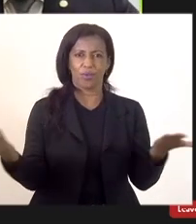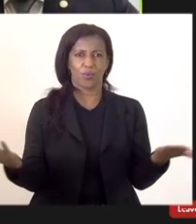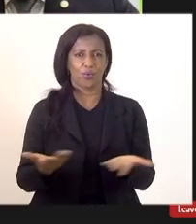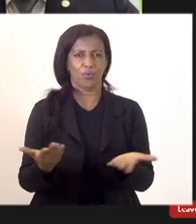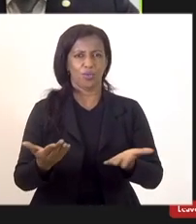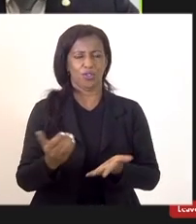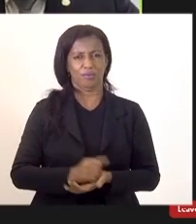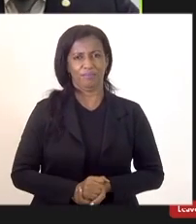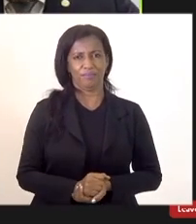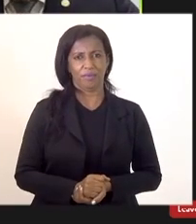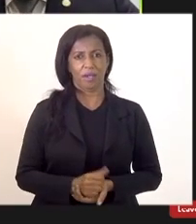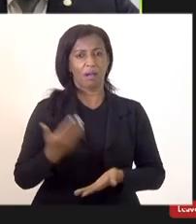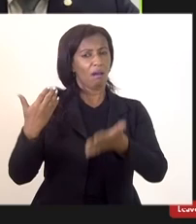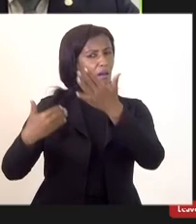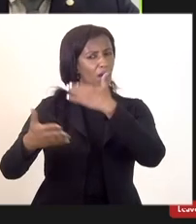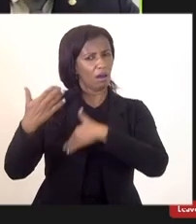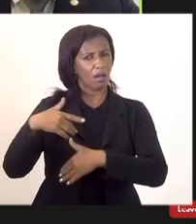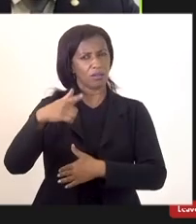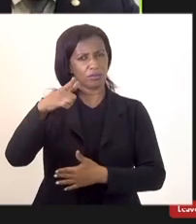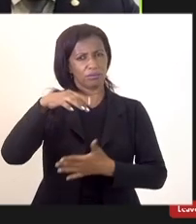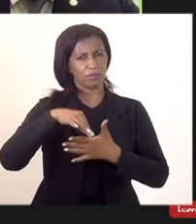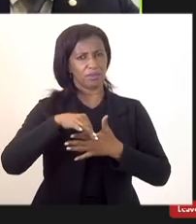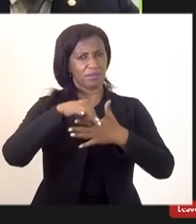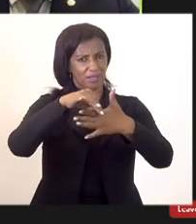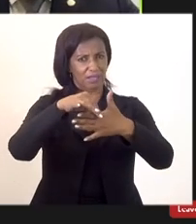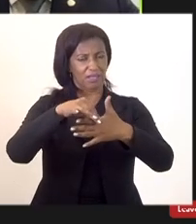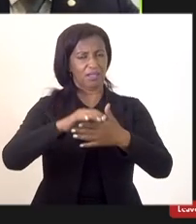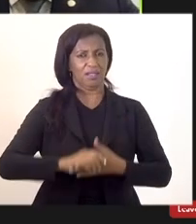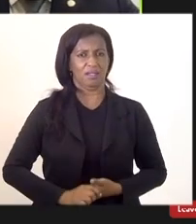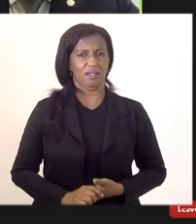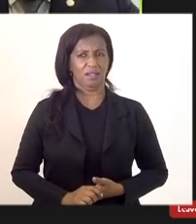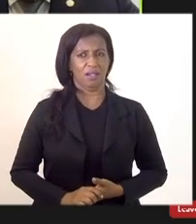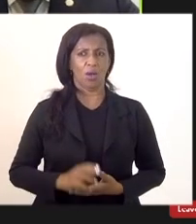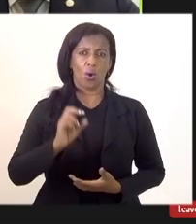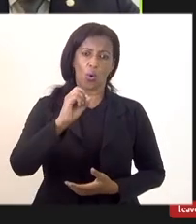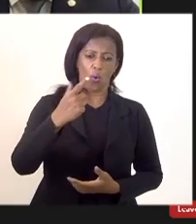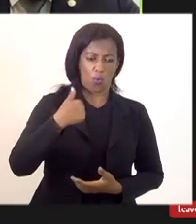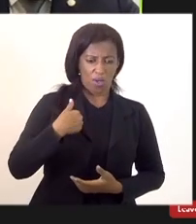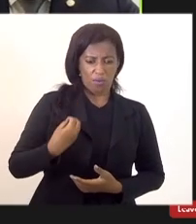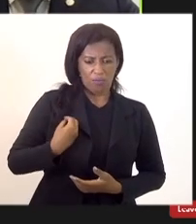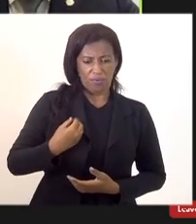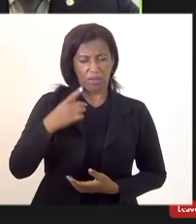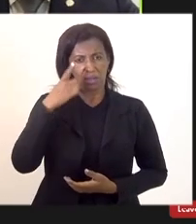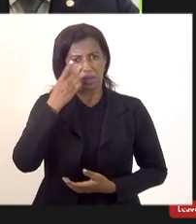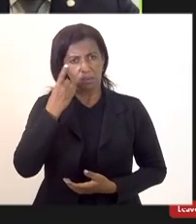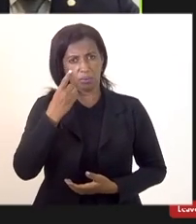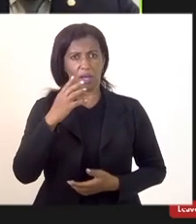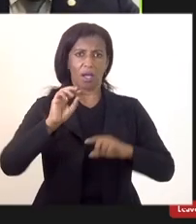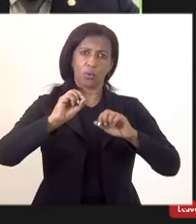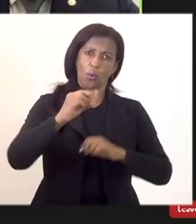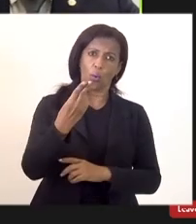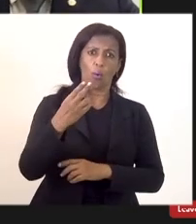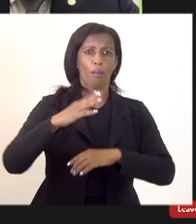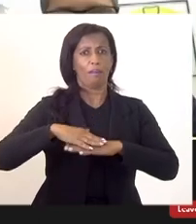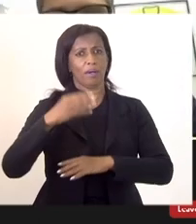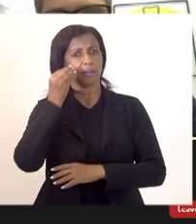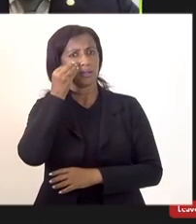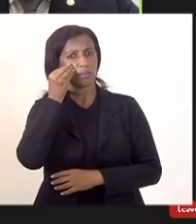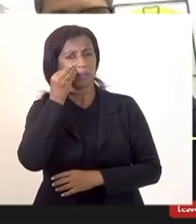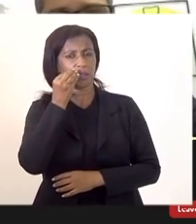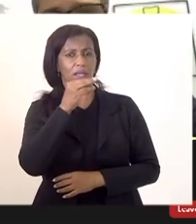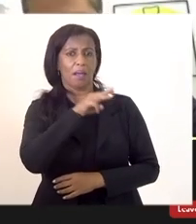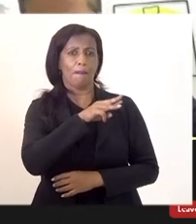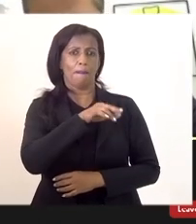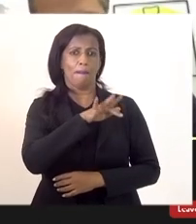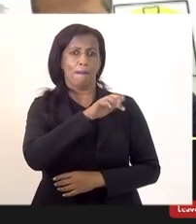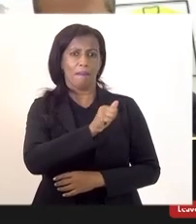estar aqui antes do senhor estar à frente da corporação de eu ter me tornado deputado até os mais experientes como a deputada Marta Rocha esses problemas já vêm se arrastando